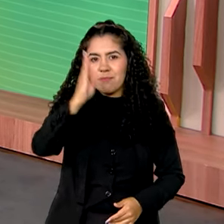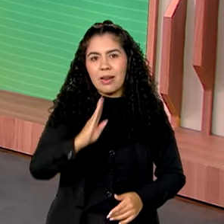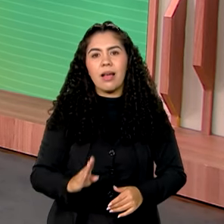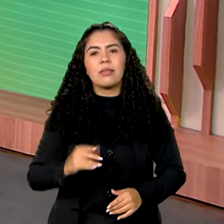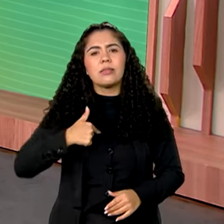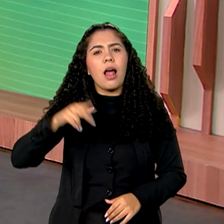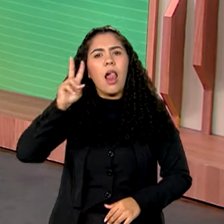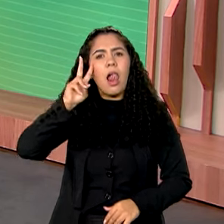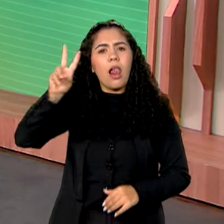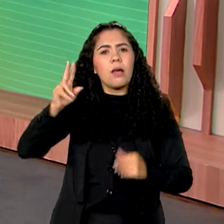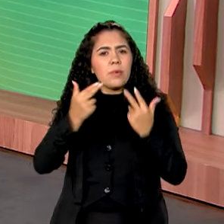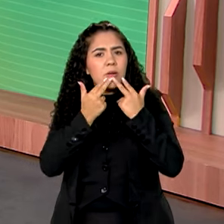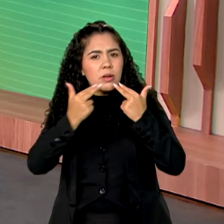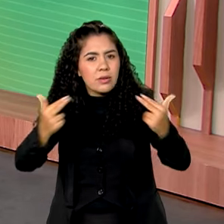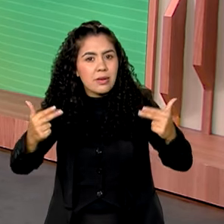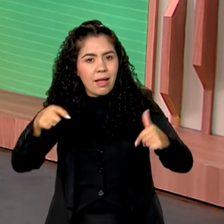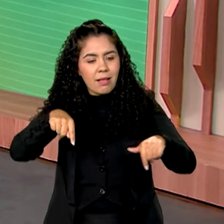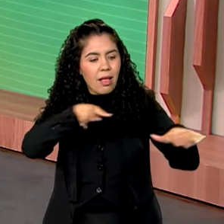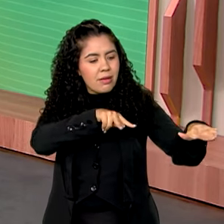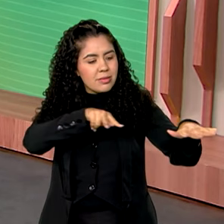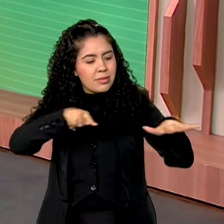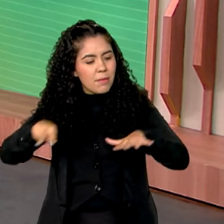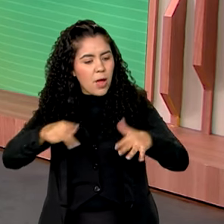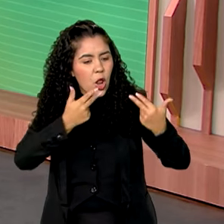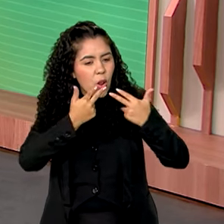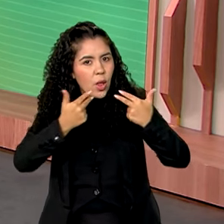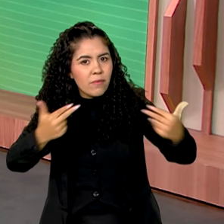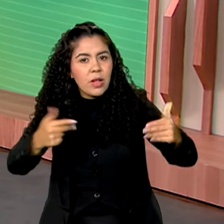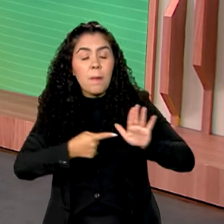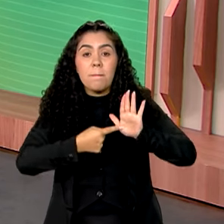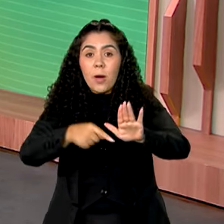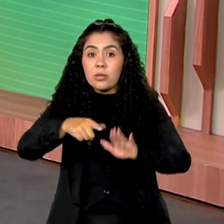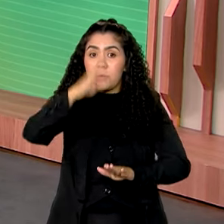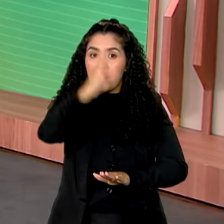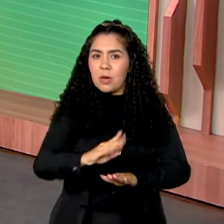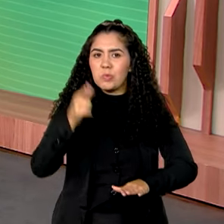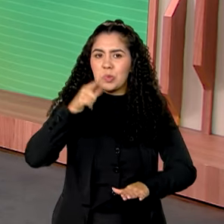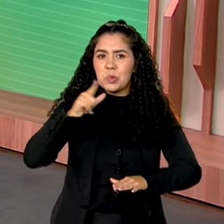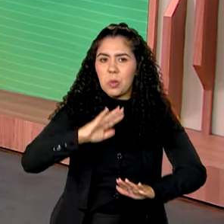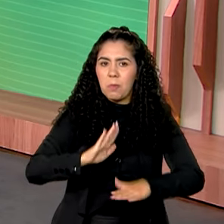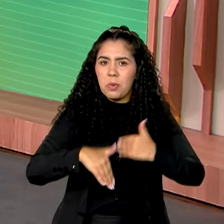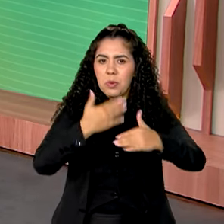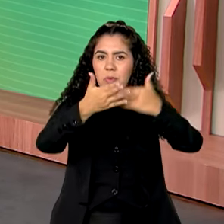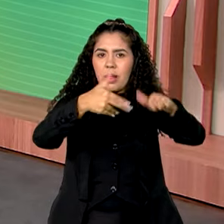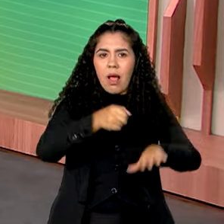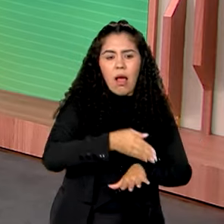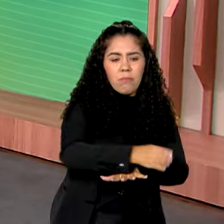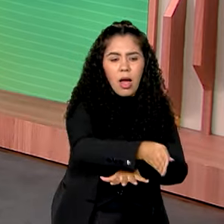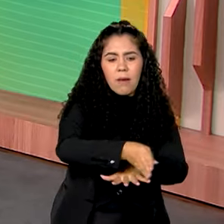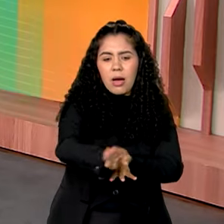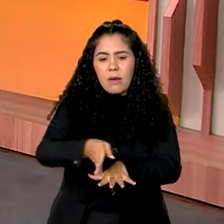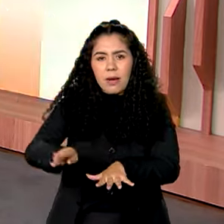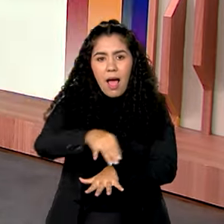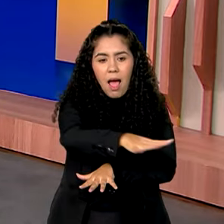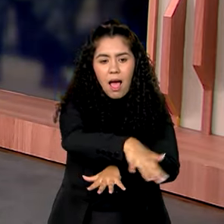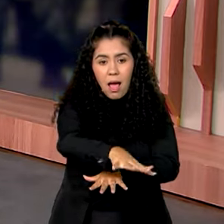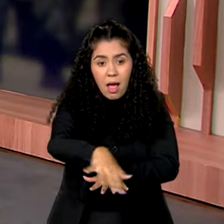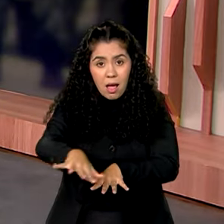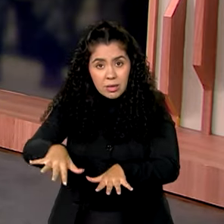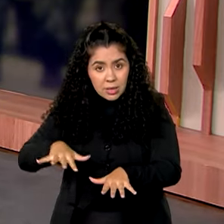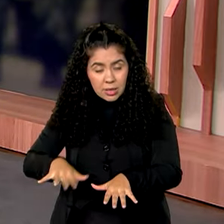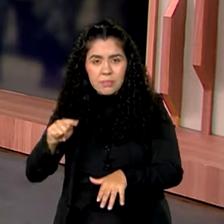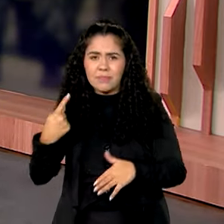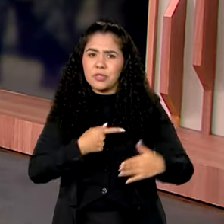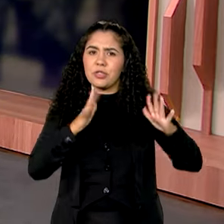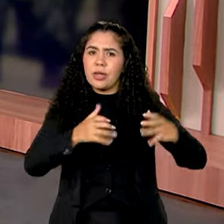notícias que saíram ao longo da semana e que mostram como o país está avançando em diferentes áreas. A gente já falou aqui